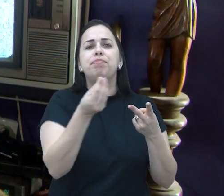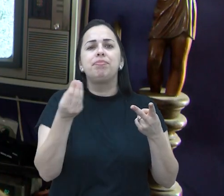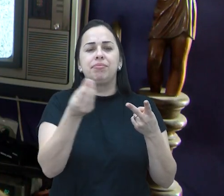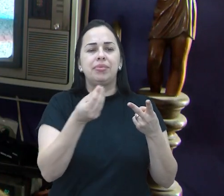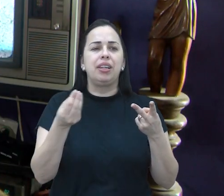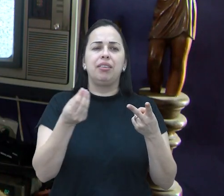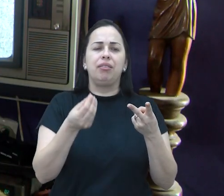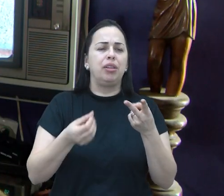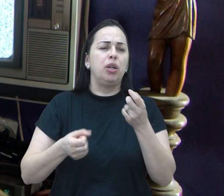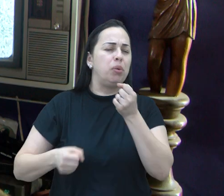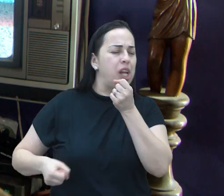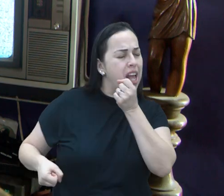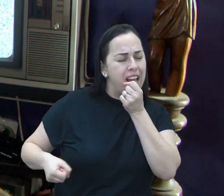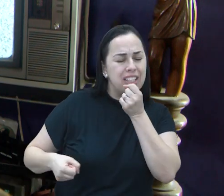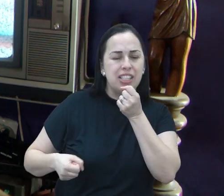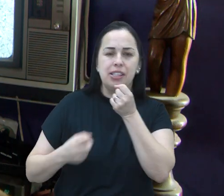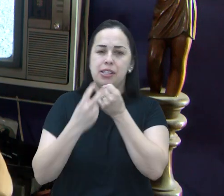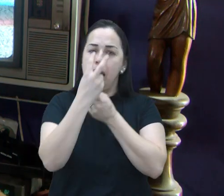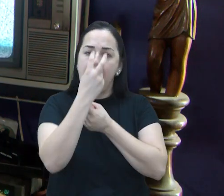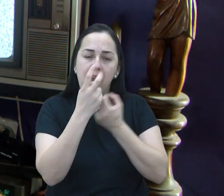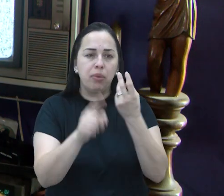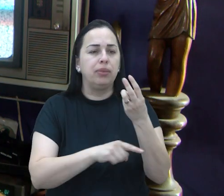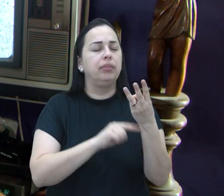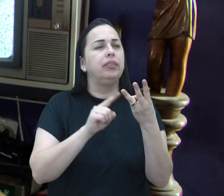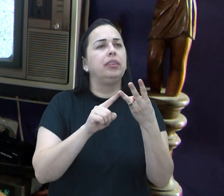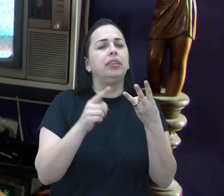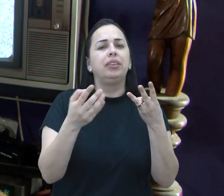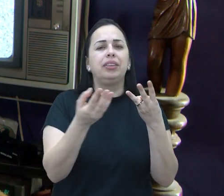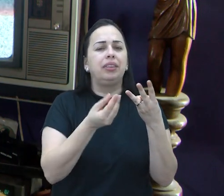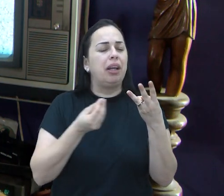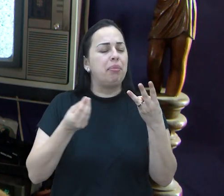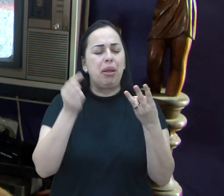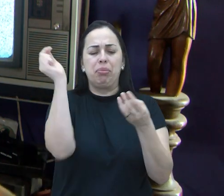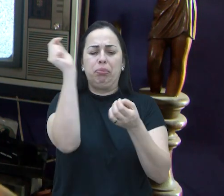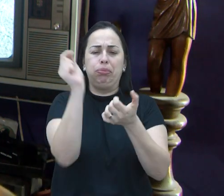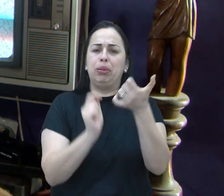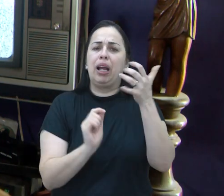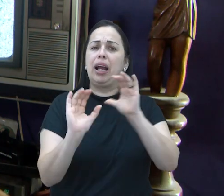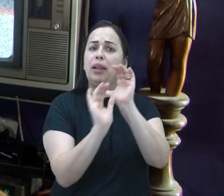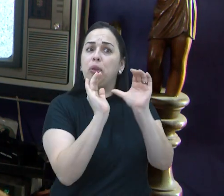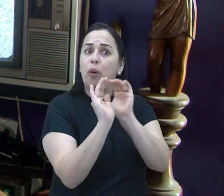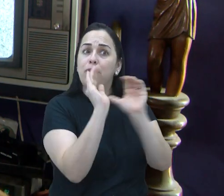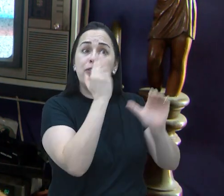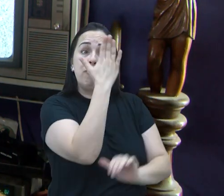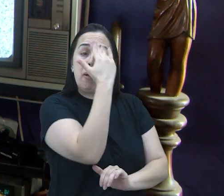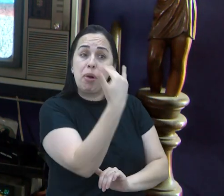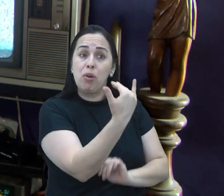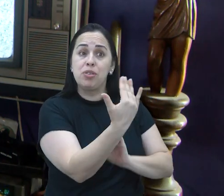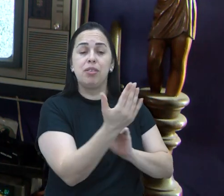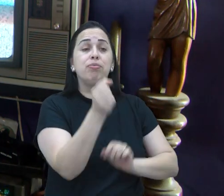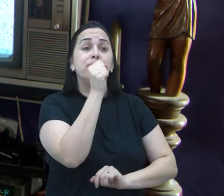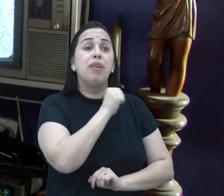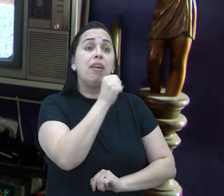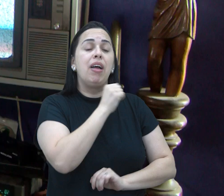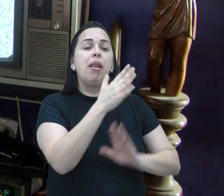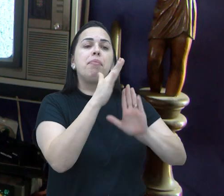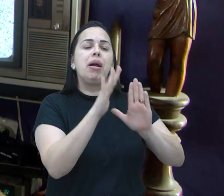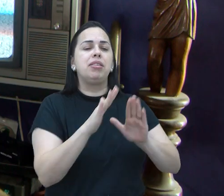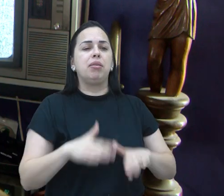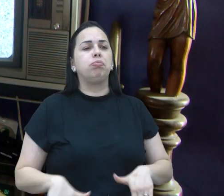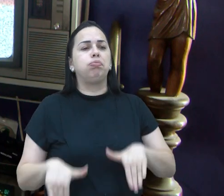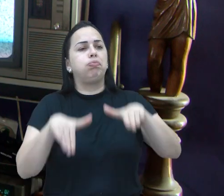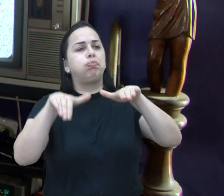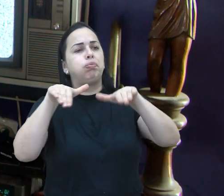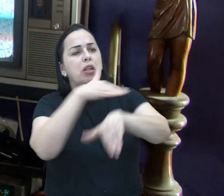música antiga, ele gosta do Frank Sinatra, né? O Nat King Cole.